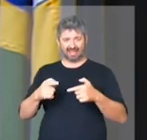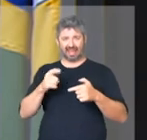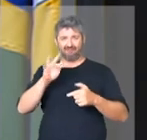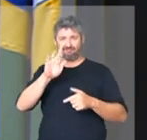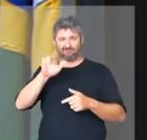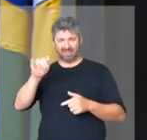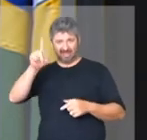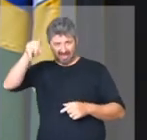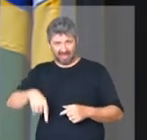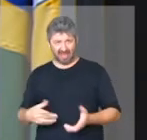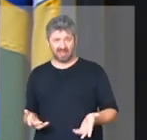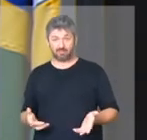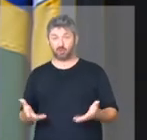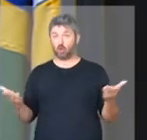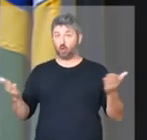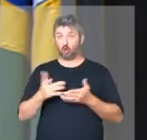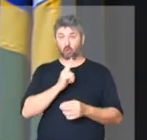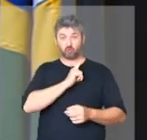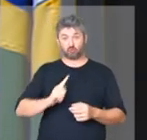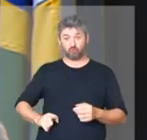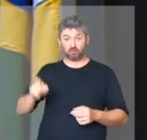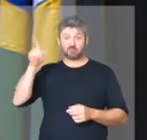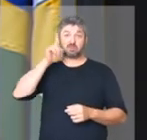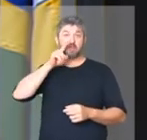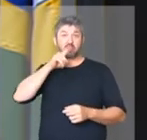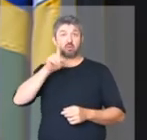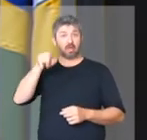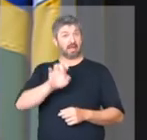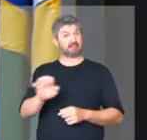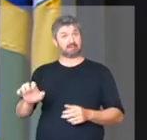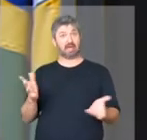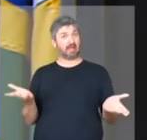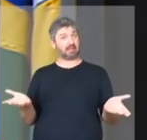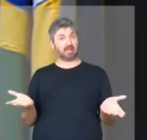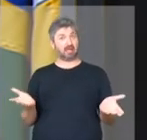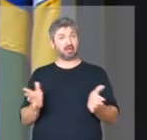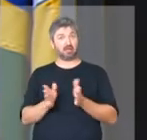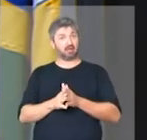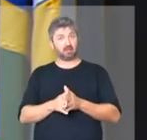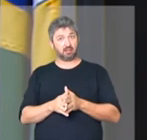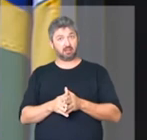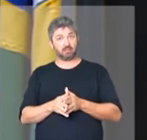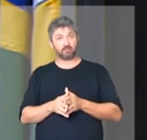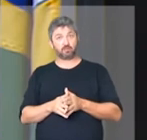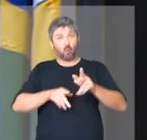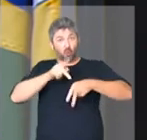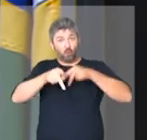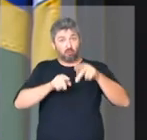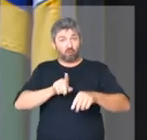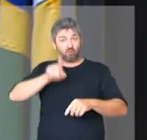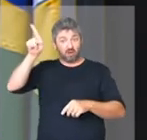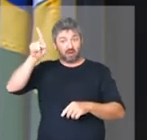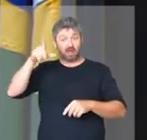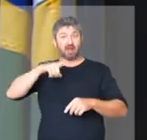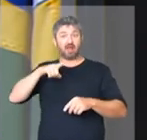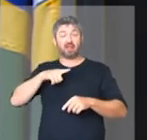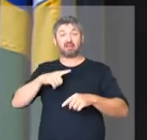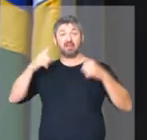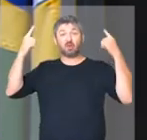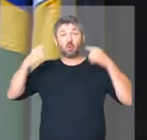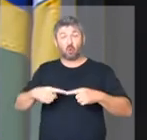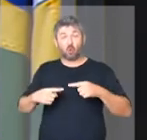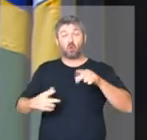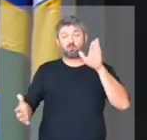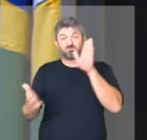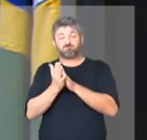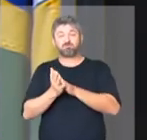E hoje o governo americano é um governo de esquerda. O povo lá está se rebelando, se insurgindo